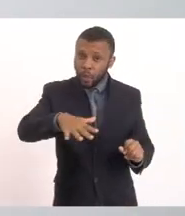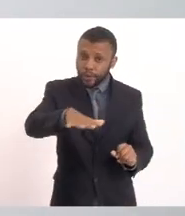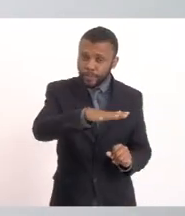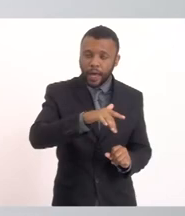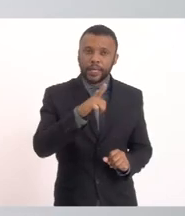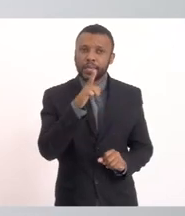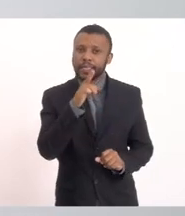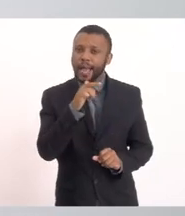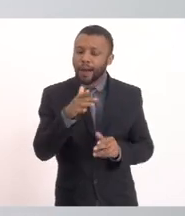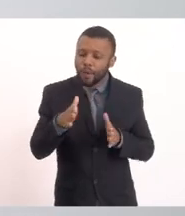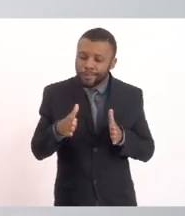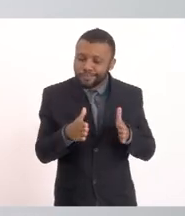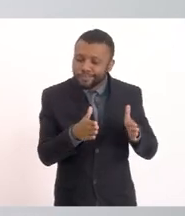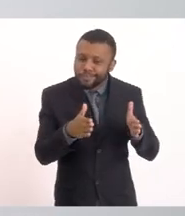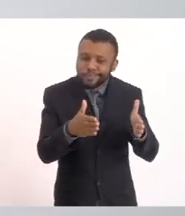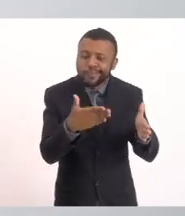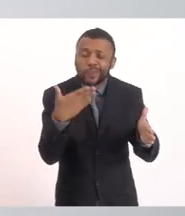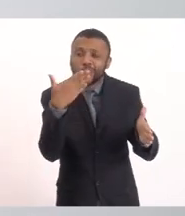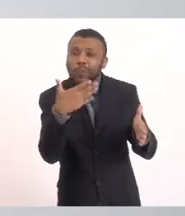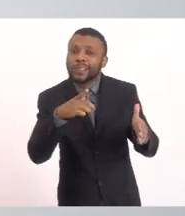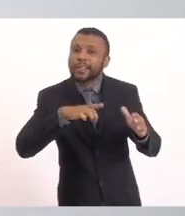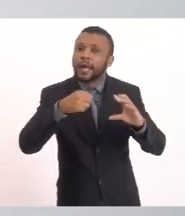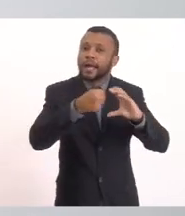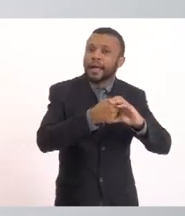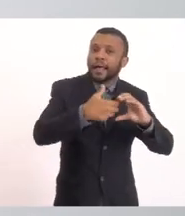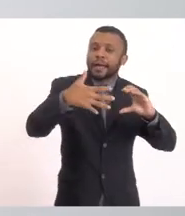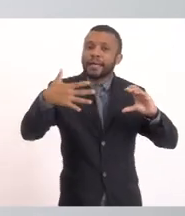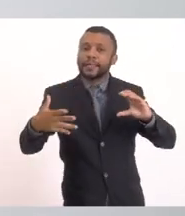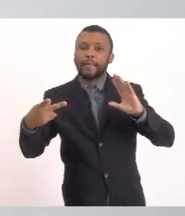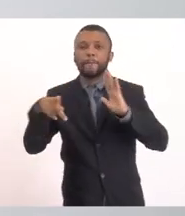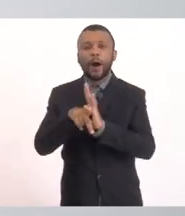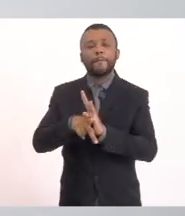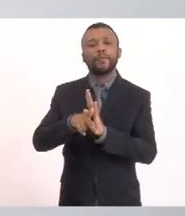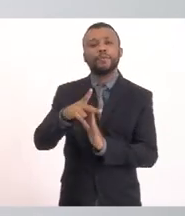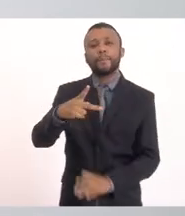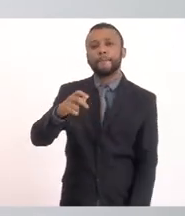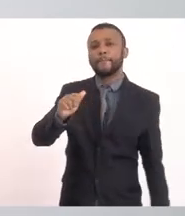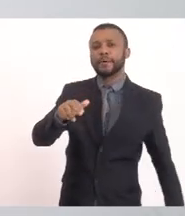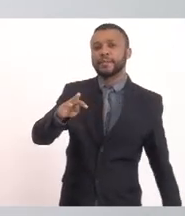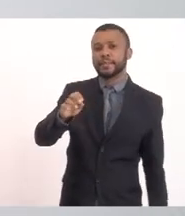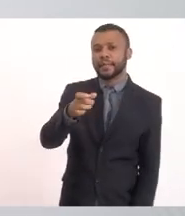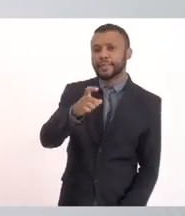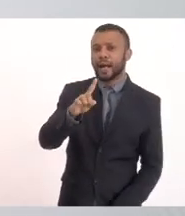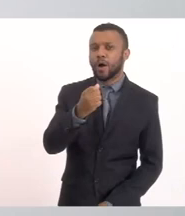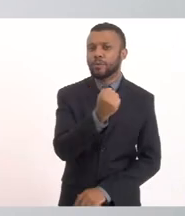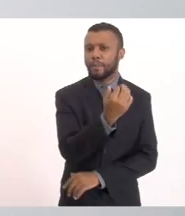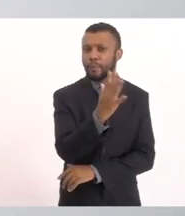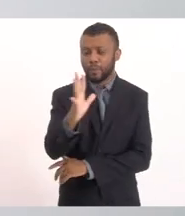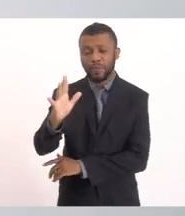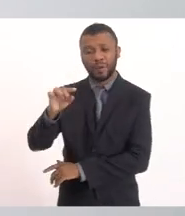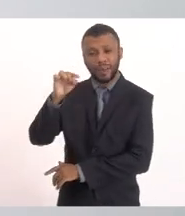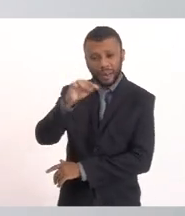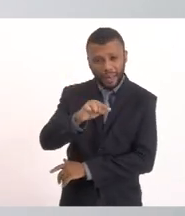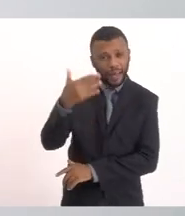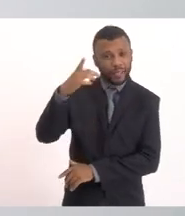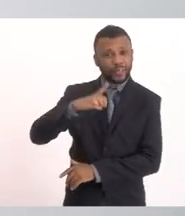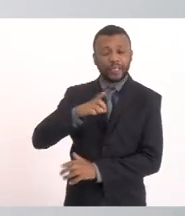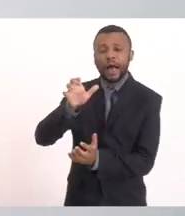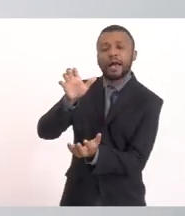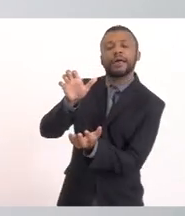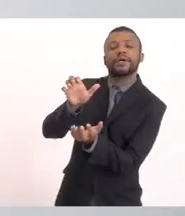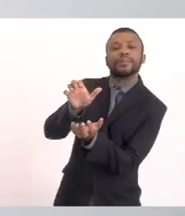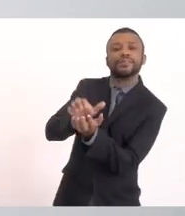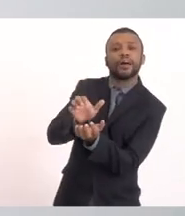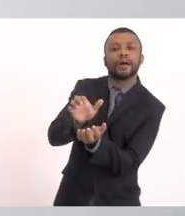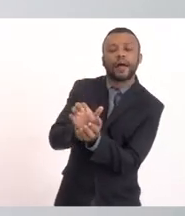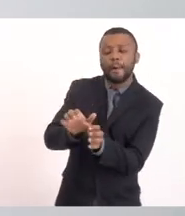doce Com características Do Pantanal Lá tinha jacaré As coisas lá estão